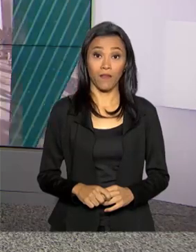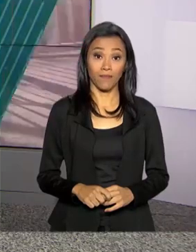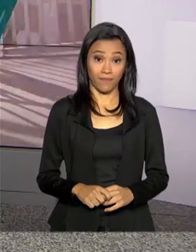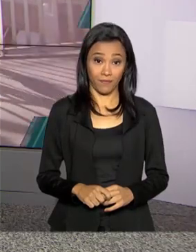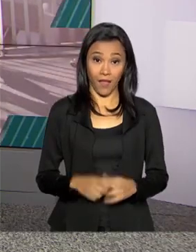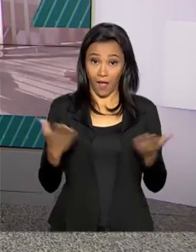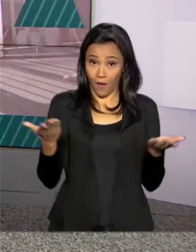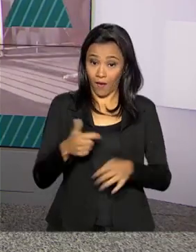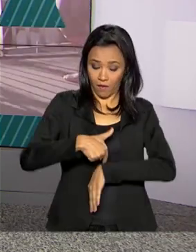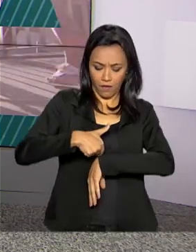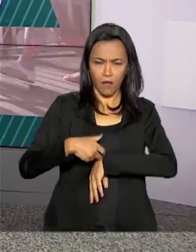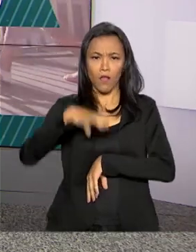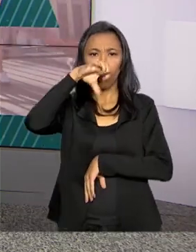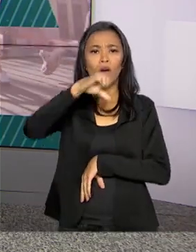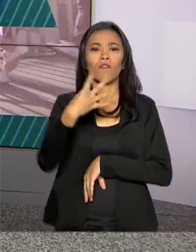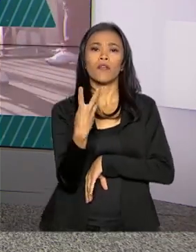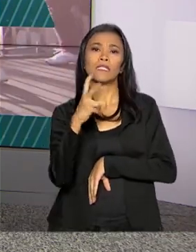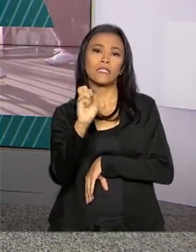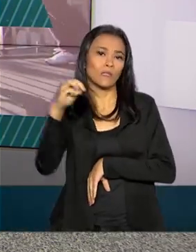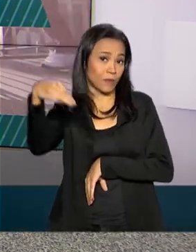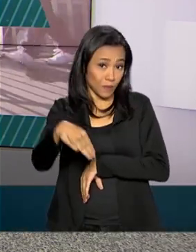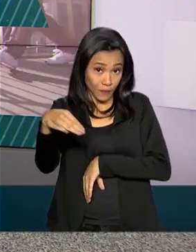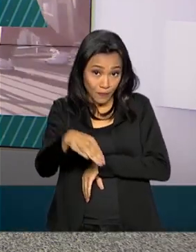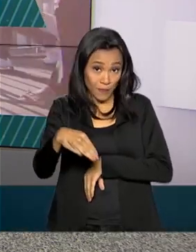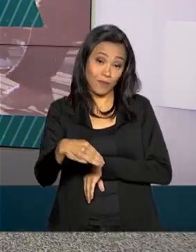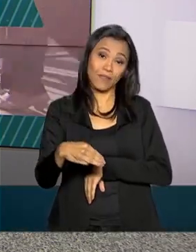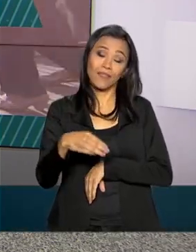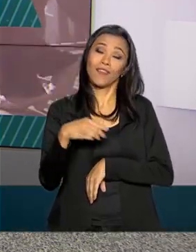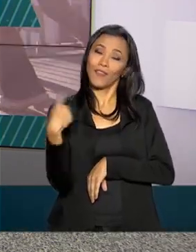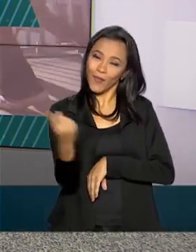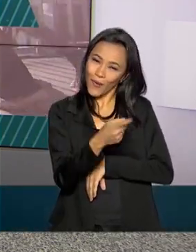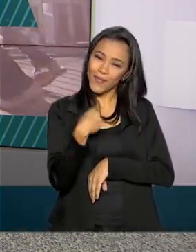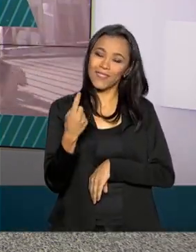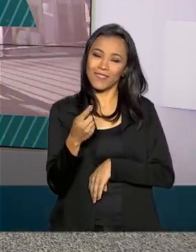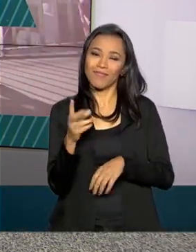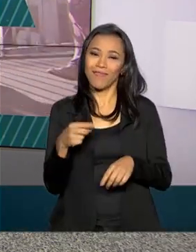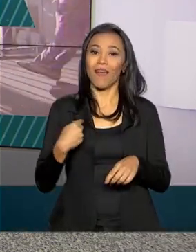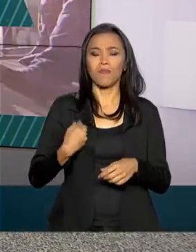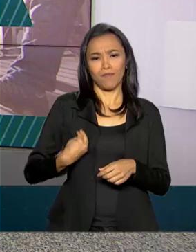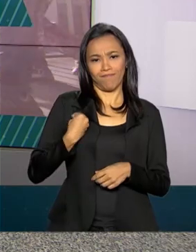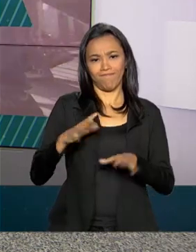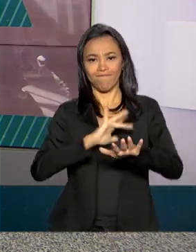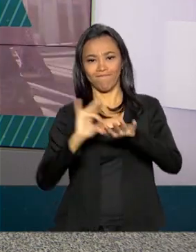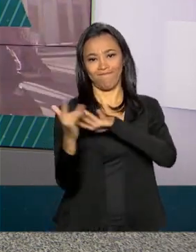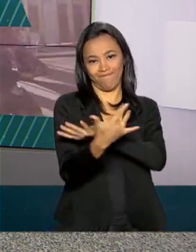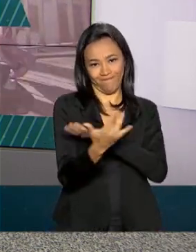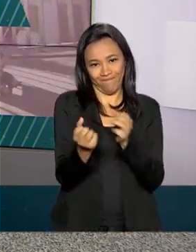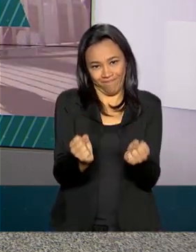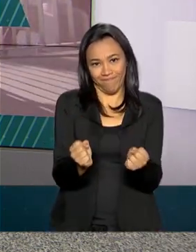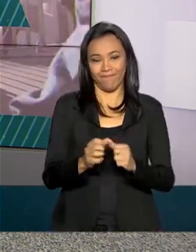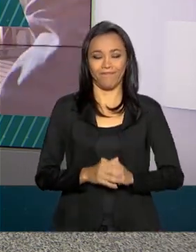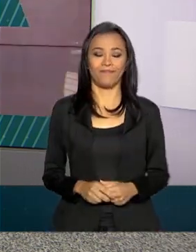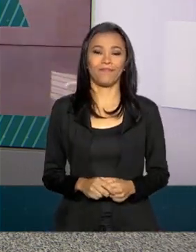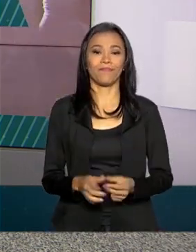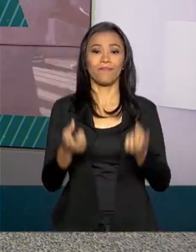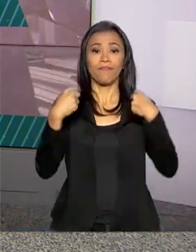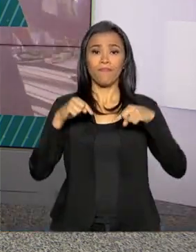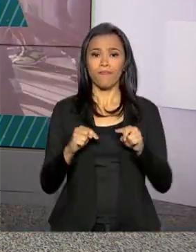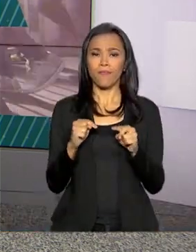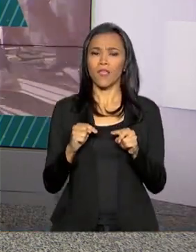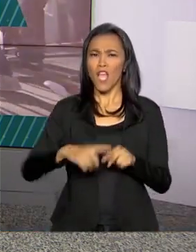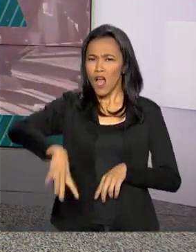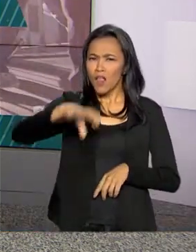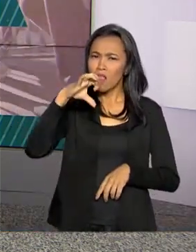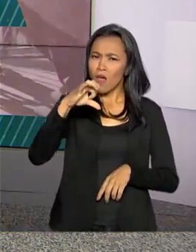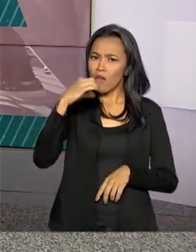São nove horas e quarenta e cinco minutos, estamos ao vivo também pelas nossas redes sociais. Após